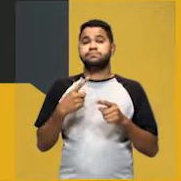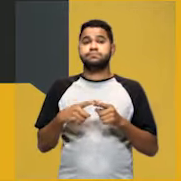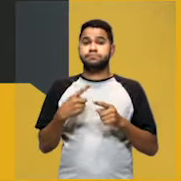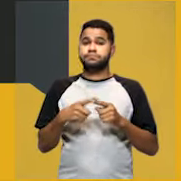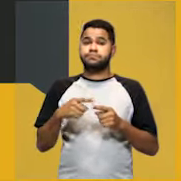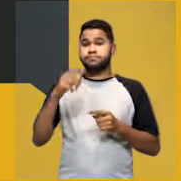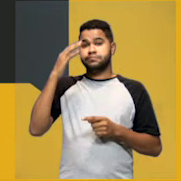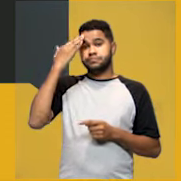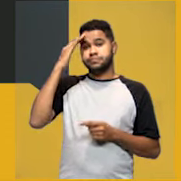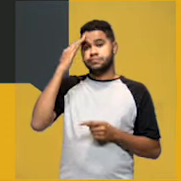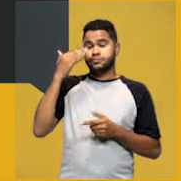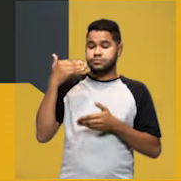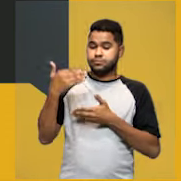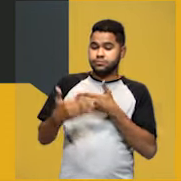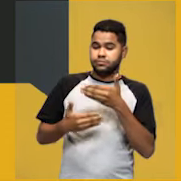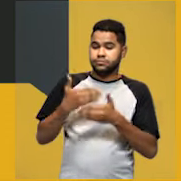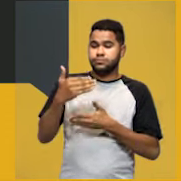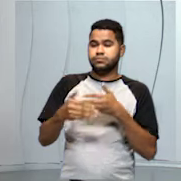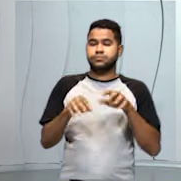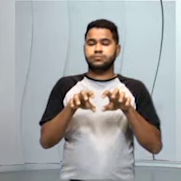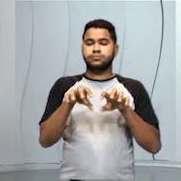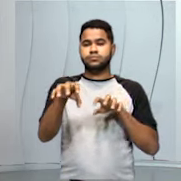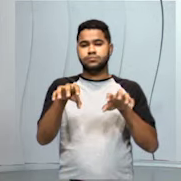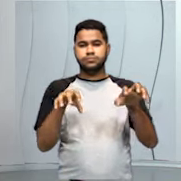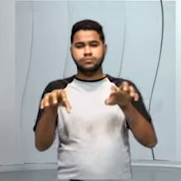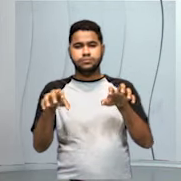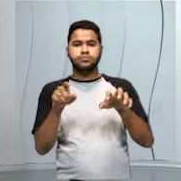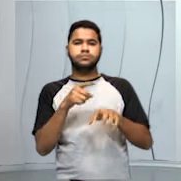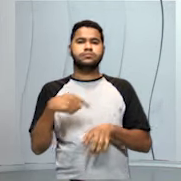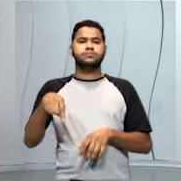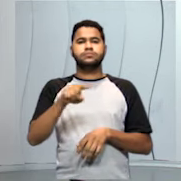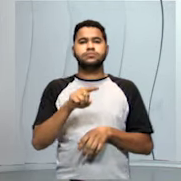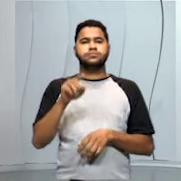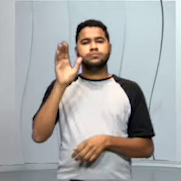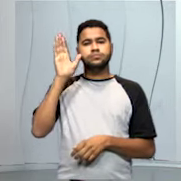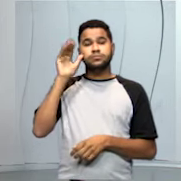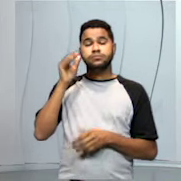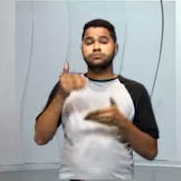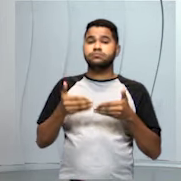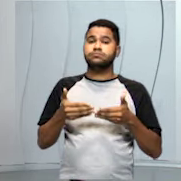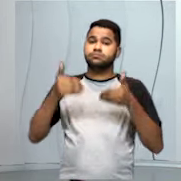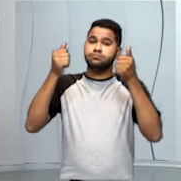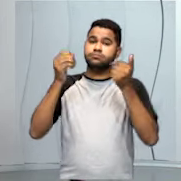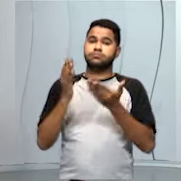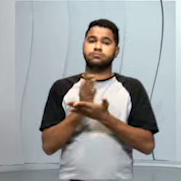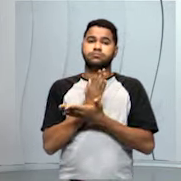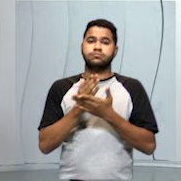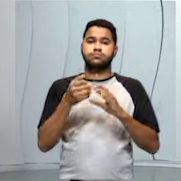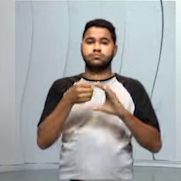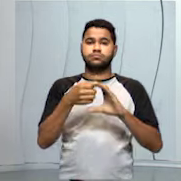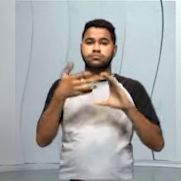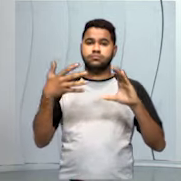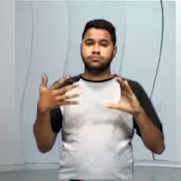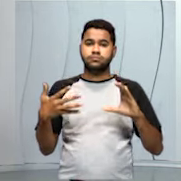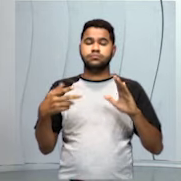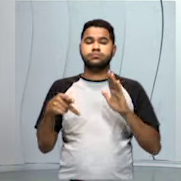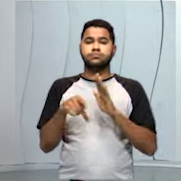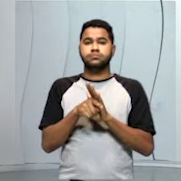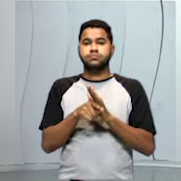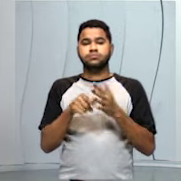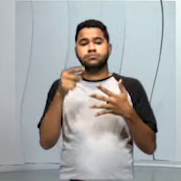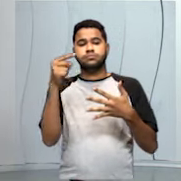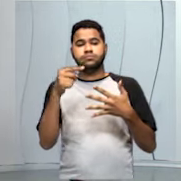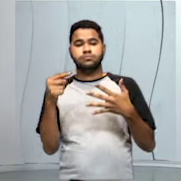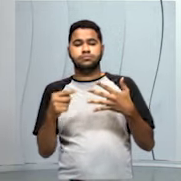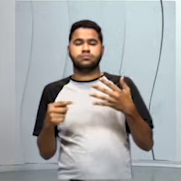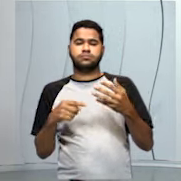entendendo os processos de separação, nós vamos observar melhor algumas características da composição